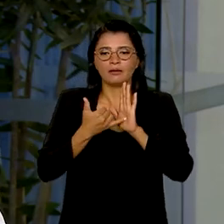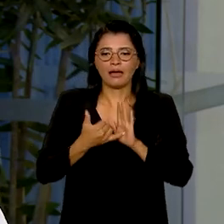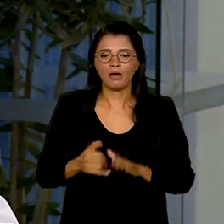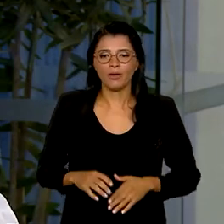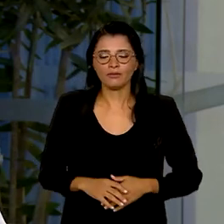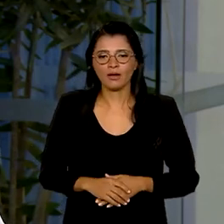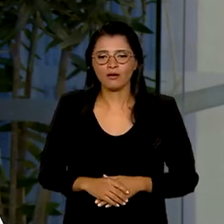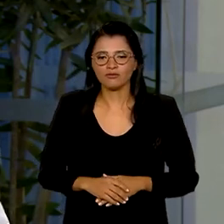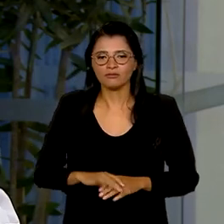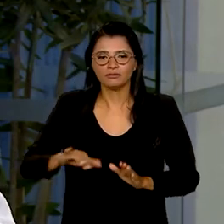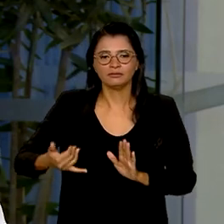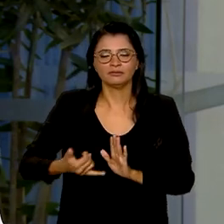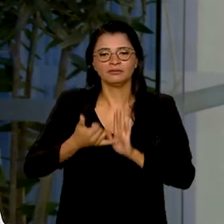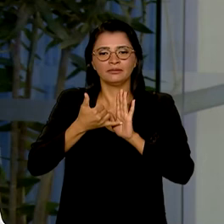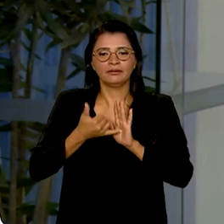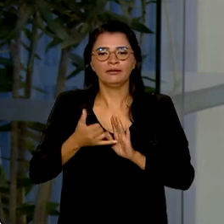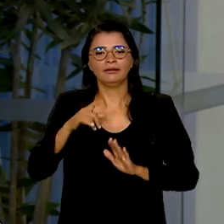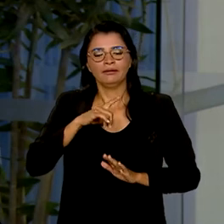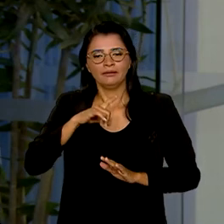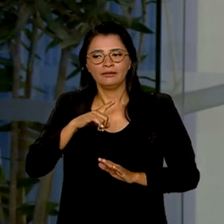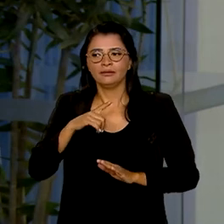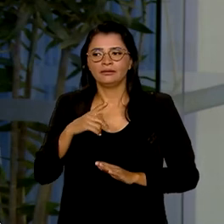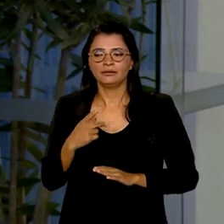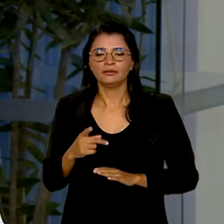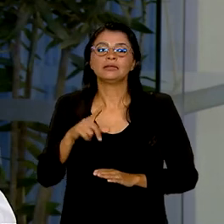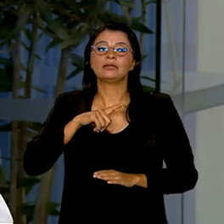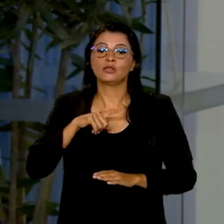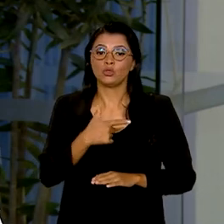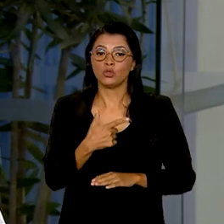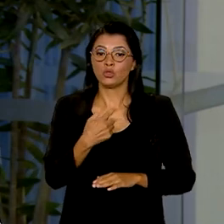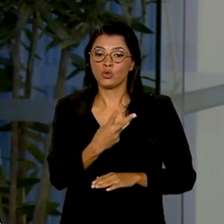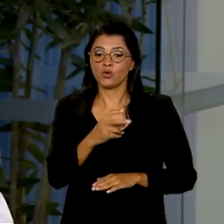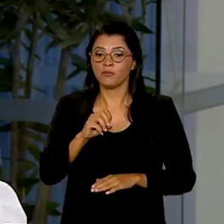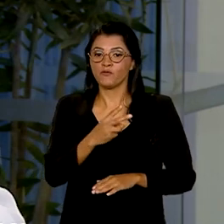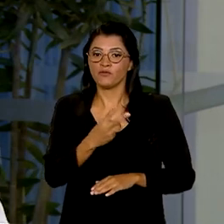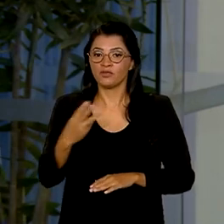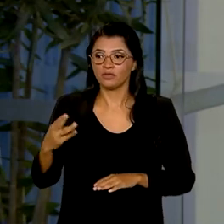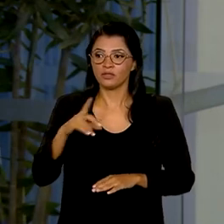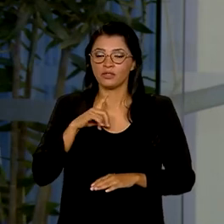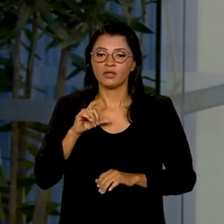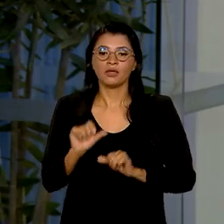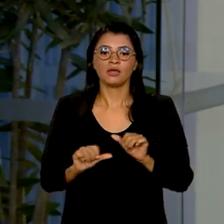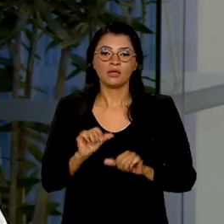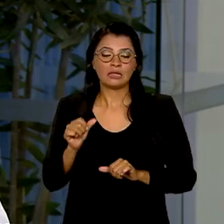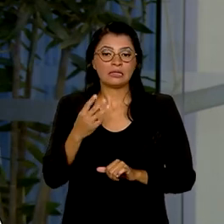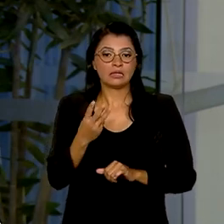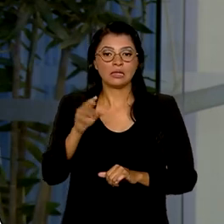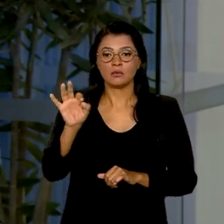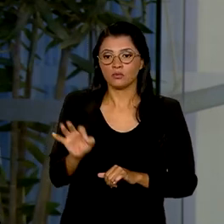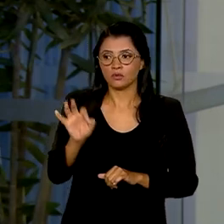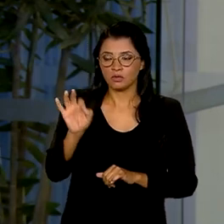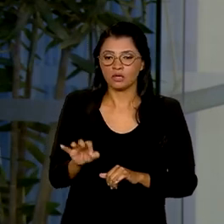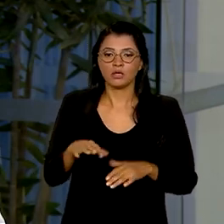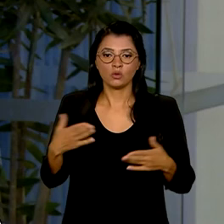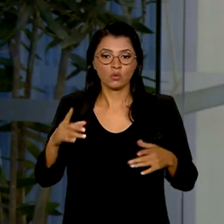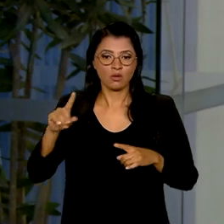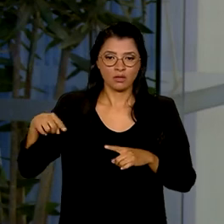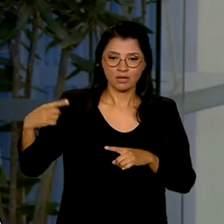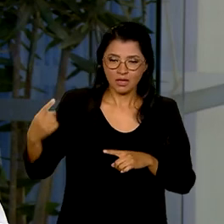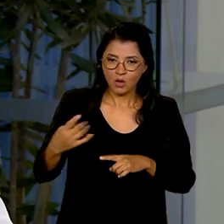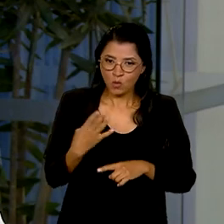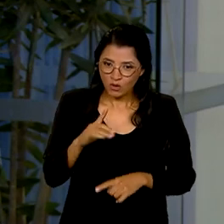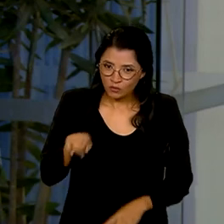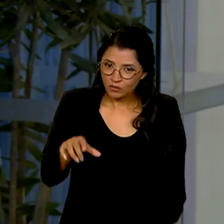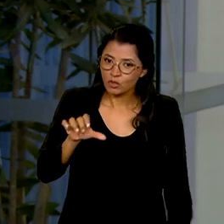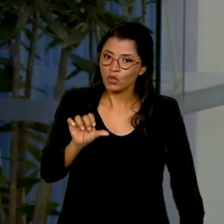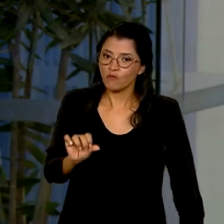agora esperam que o IPCA feche 2023 com uma alta de 4,93%. Na estimativa anterior, era 4